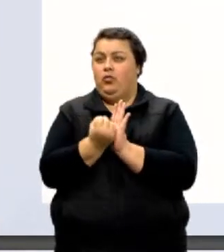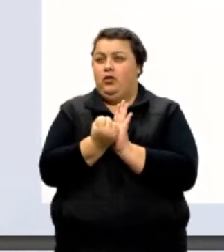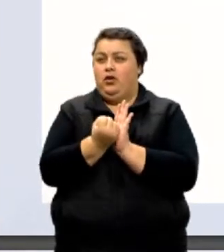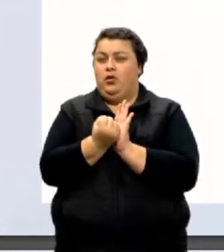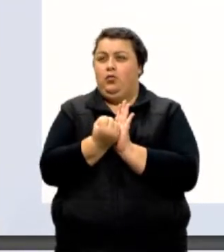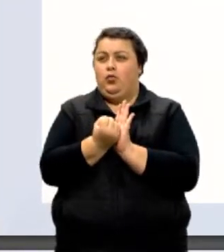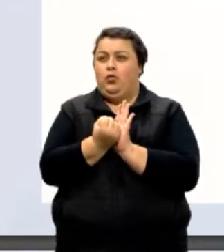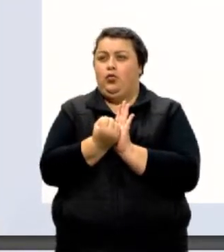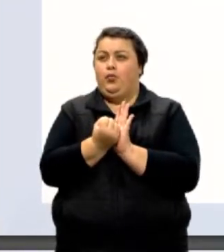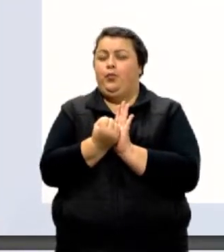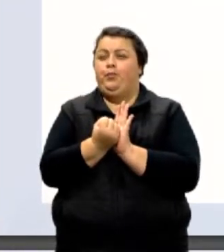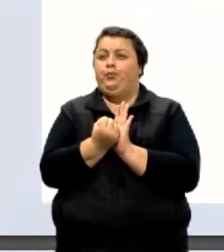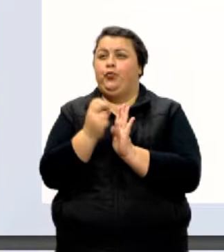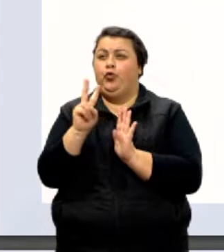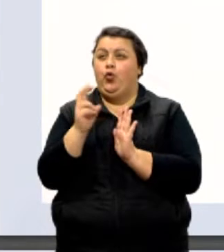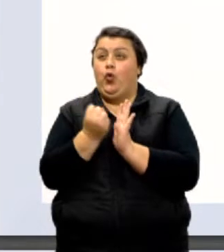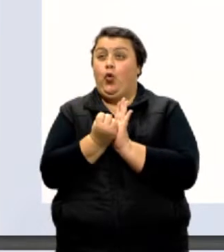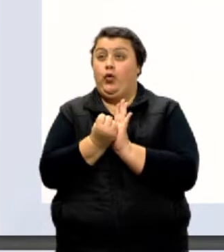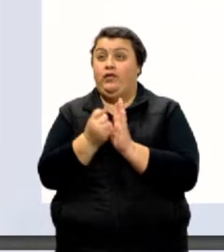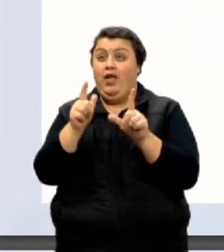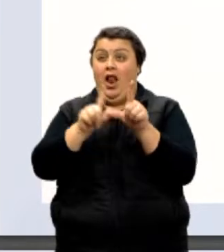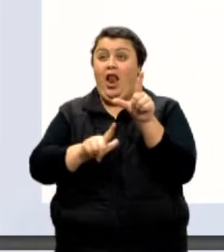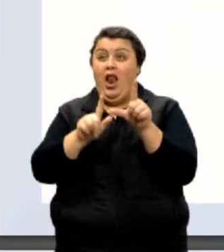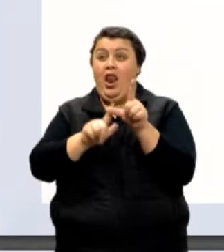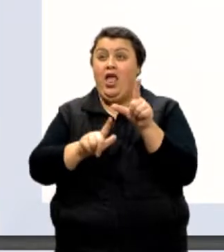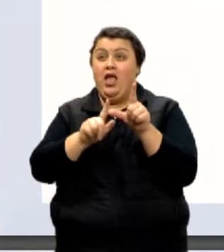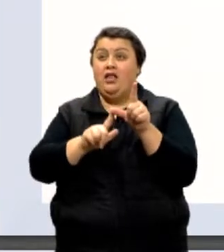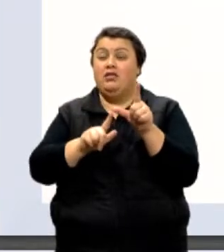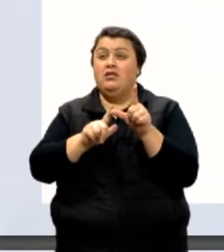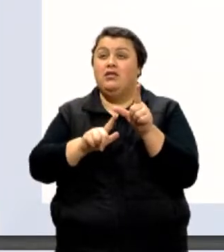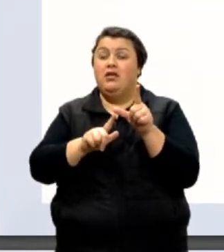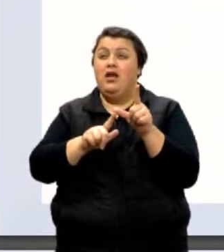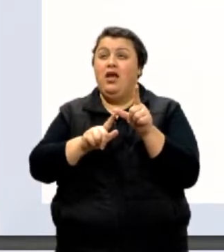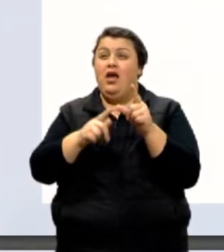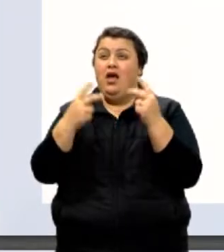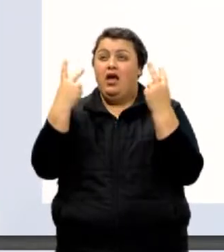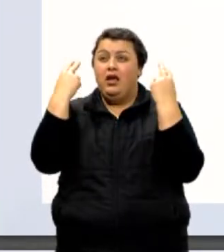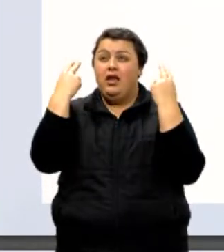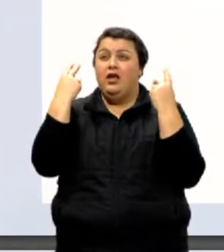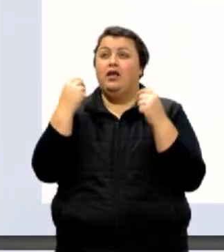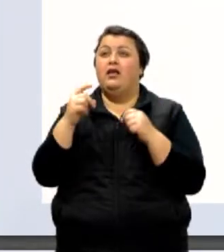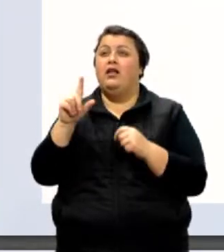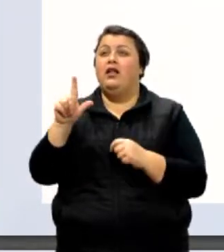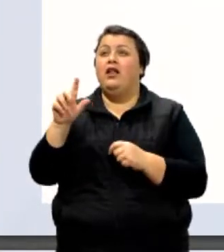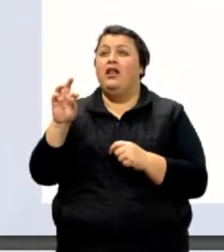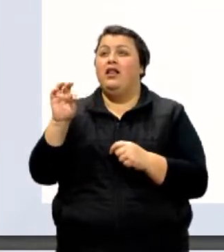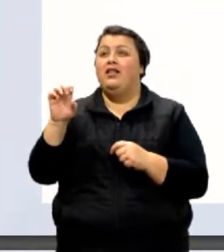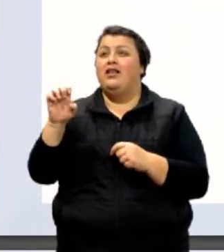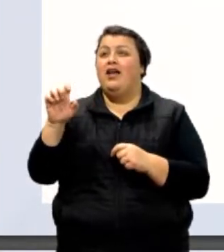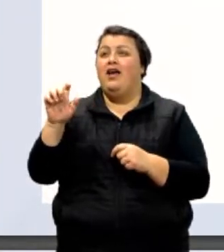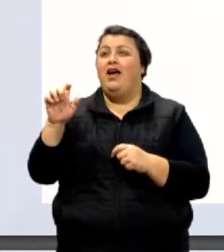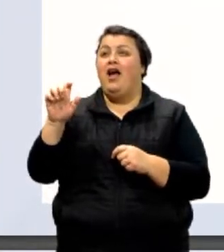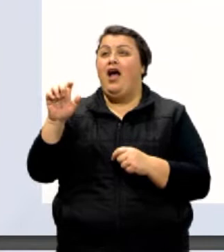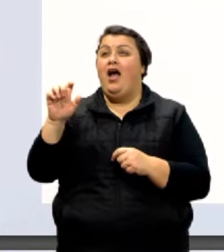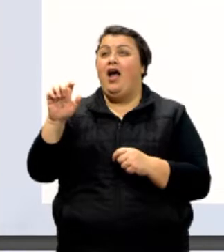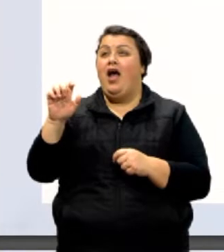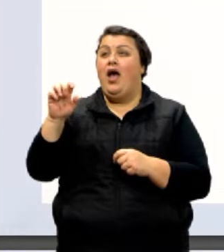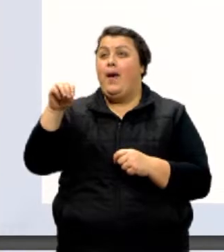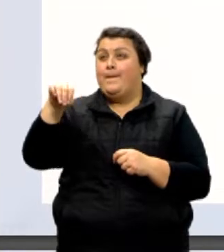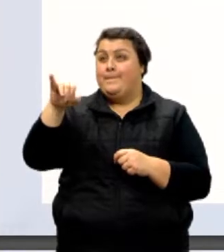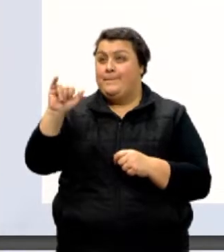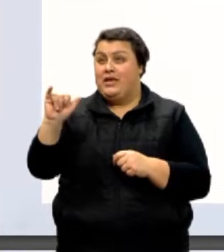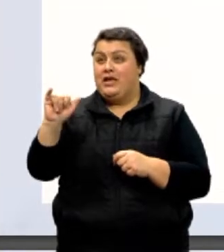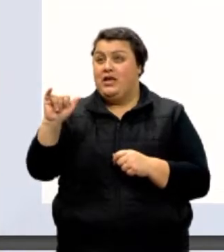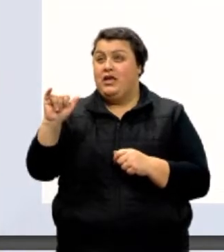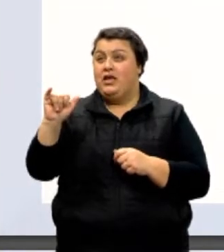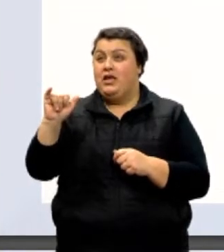com dois símbolos. a letra grega mi, é uma letra do alfabeto grego, ao lado da letra m de metro. Isso é um